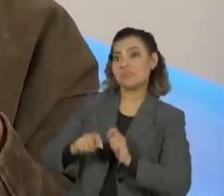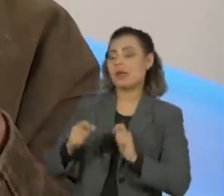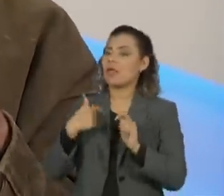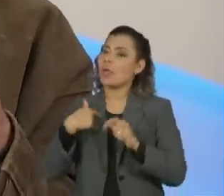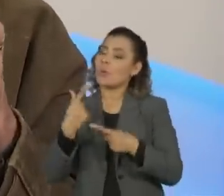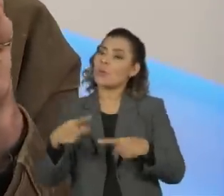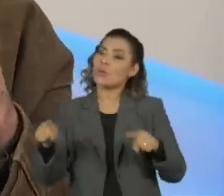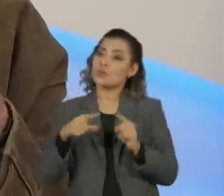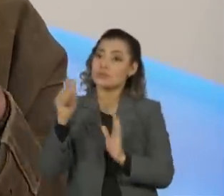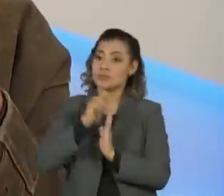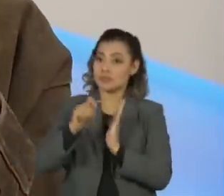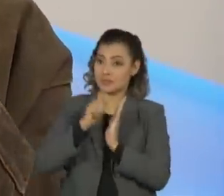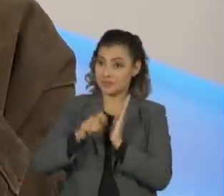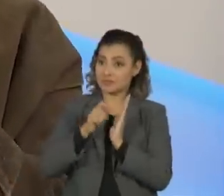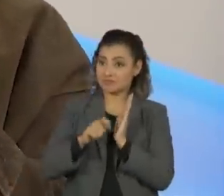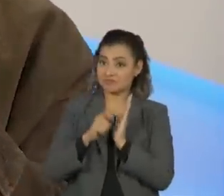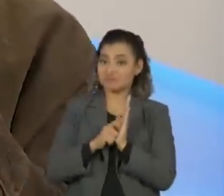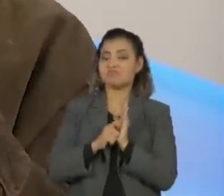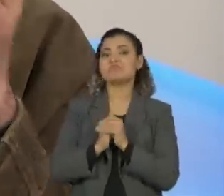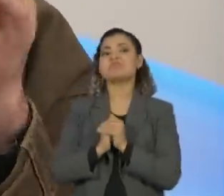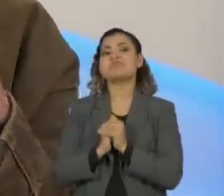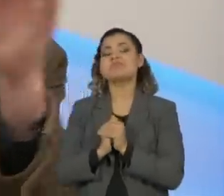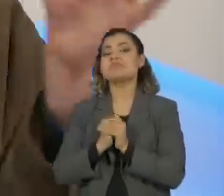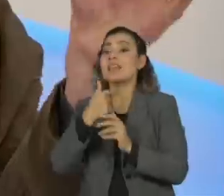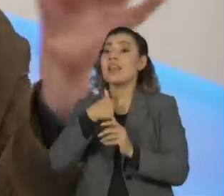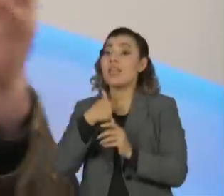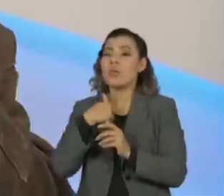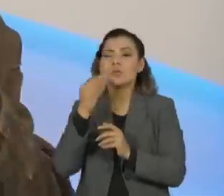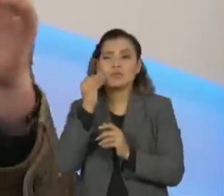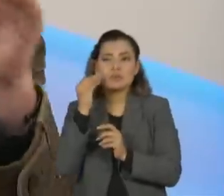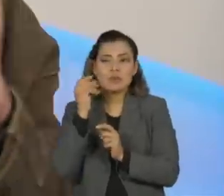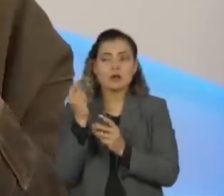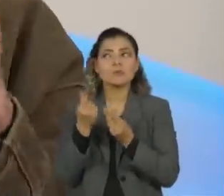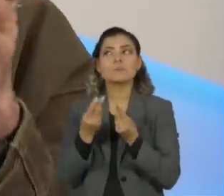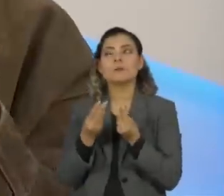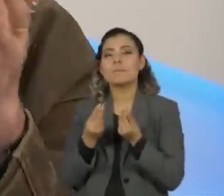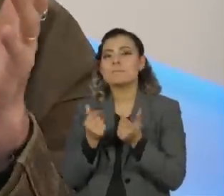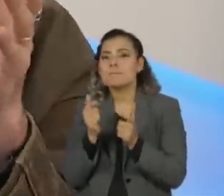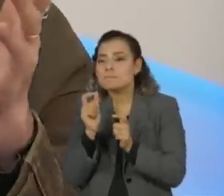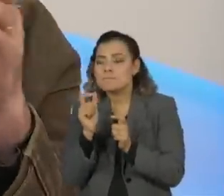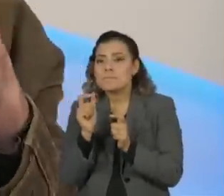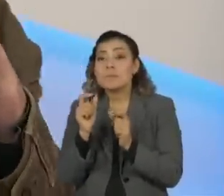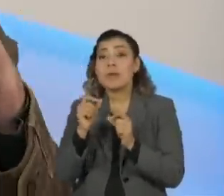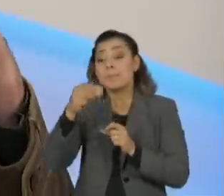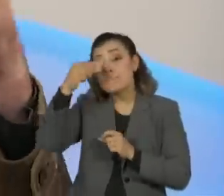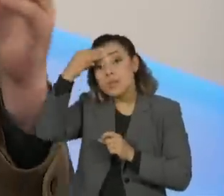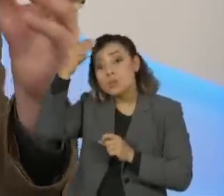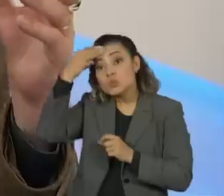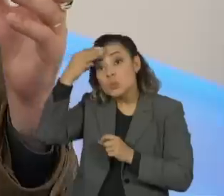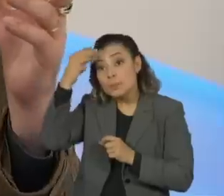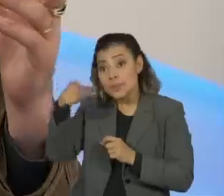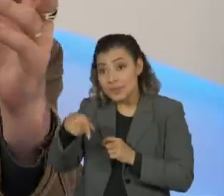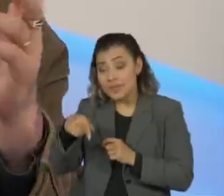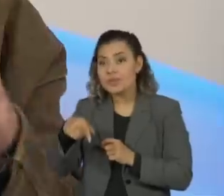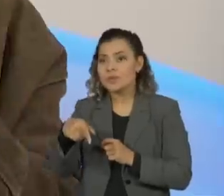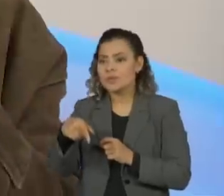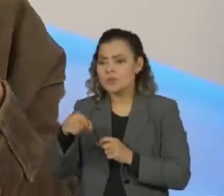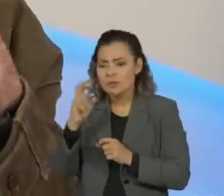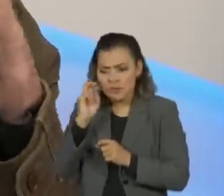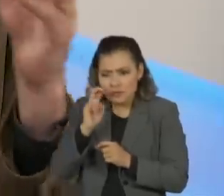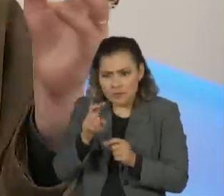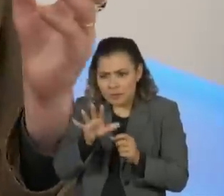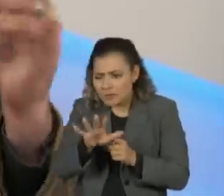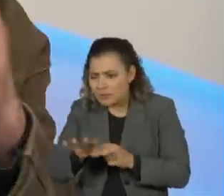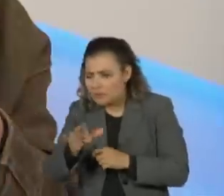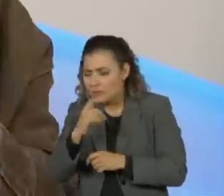música chamada Rigor e a Misericórdia e eu estava juntando uma série de, aí eu vi meu sobrinho que era com um filho, ele ficou